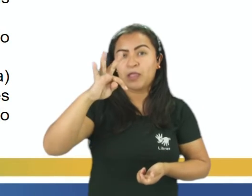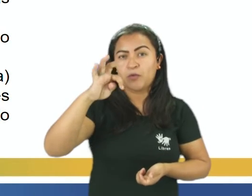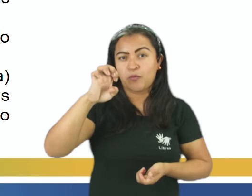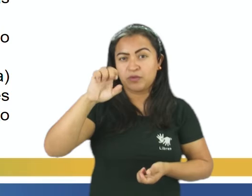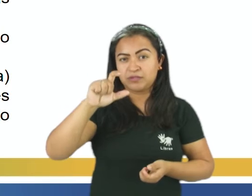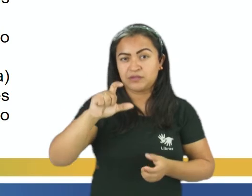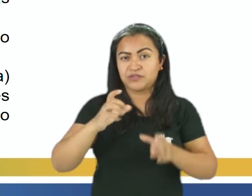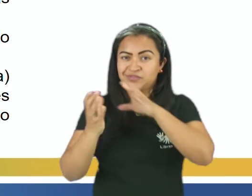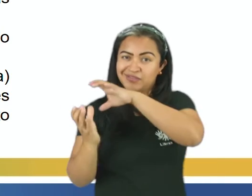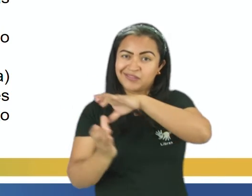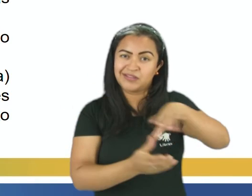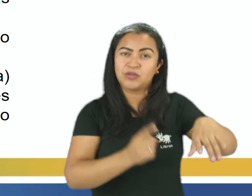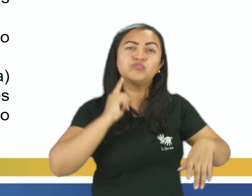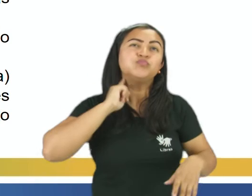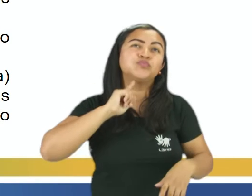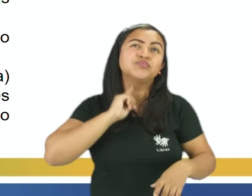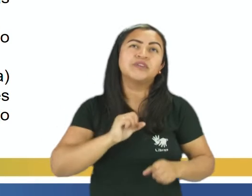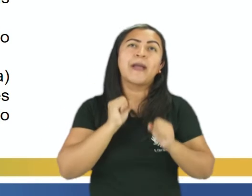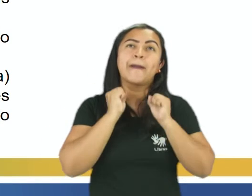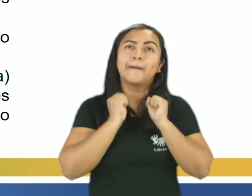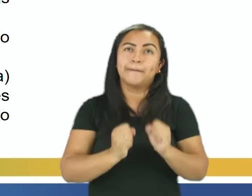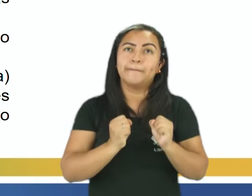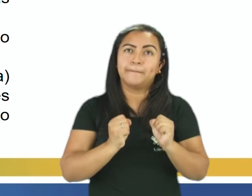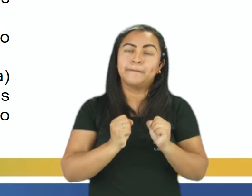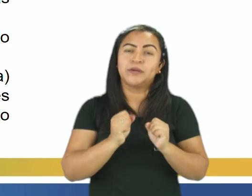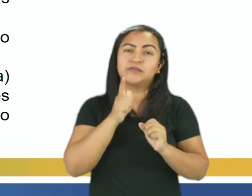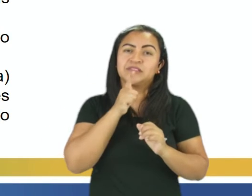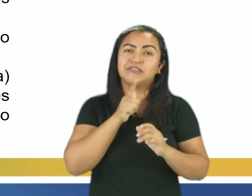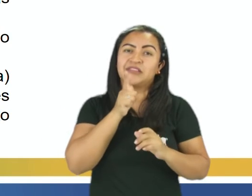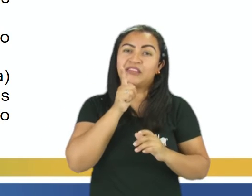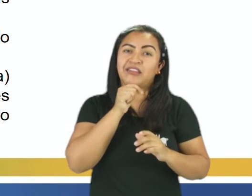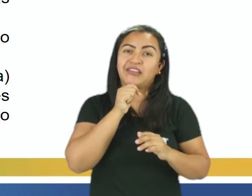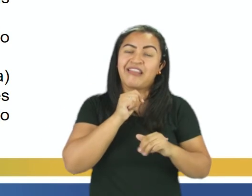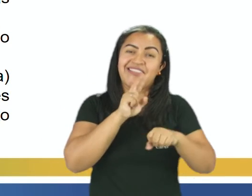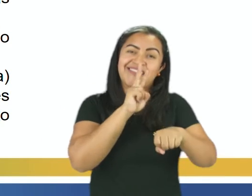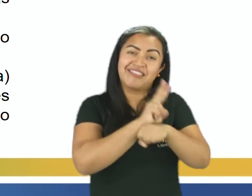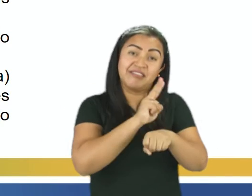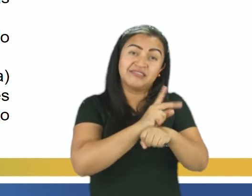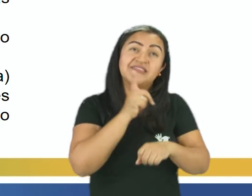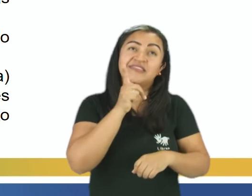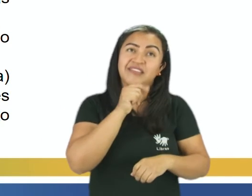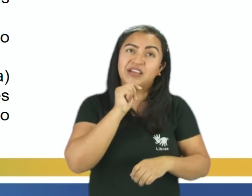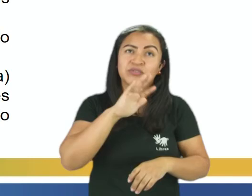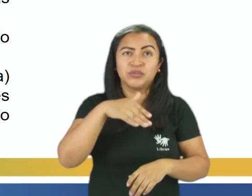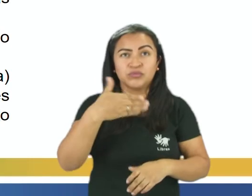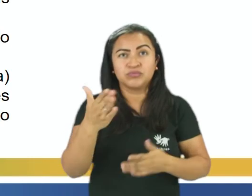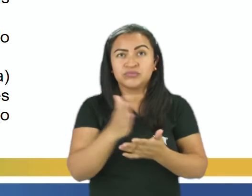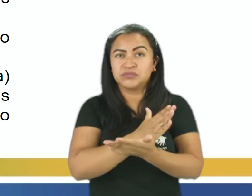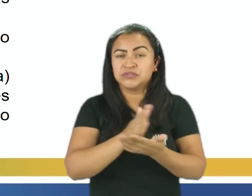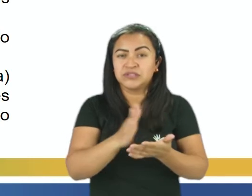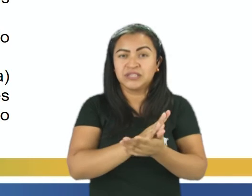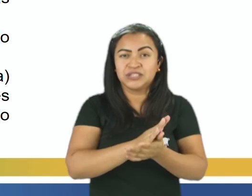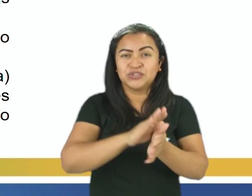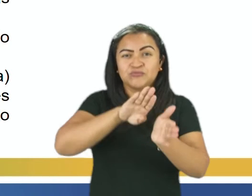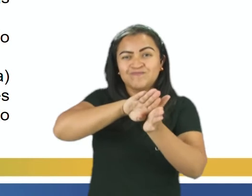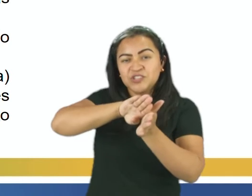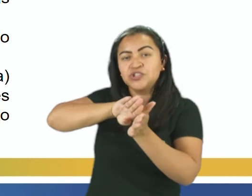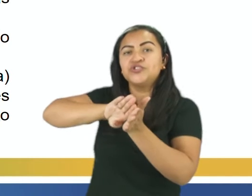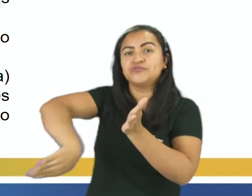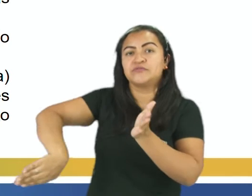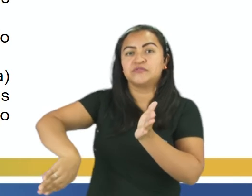é Estação de Tratamento de Esgoto, é possível tratar a água advinda do esgoto e, em alguns casos, eliminar acima